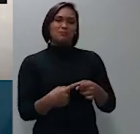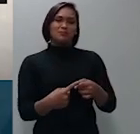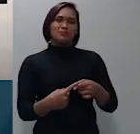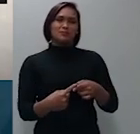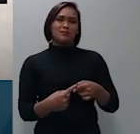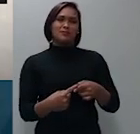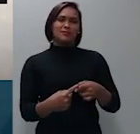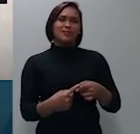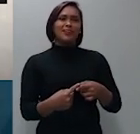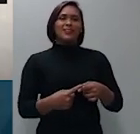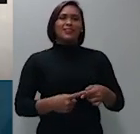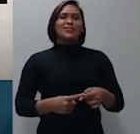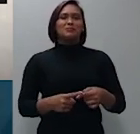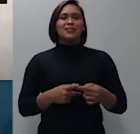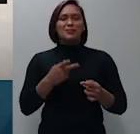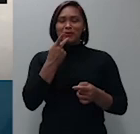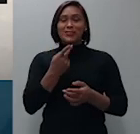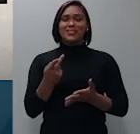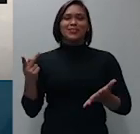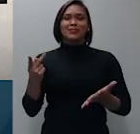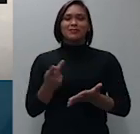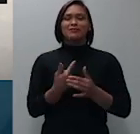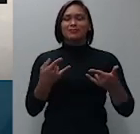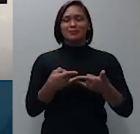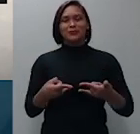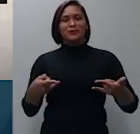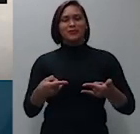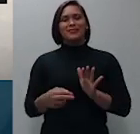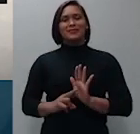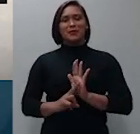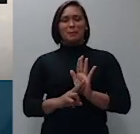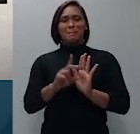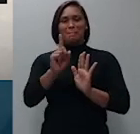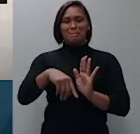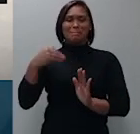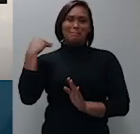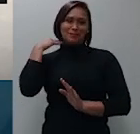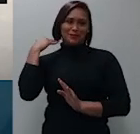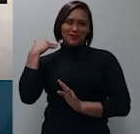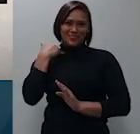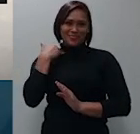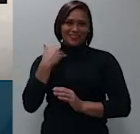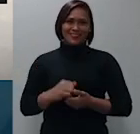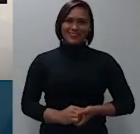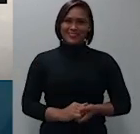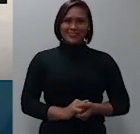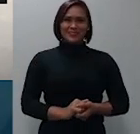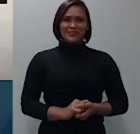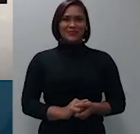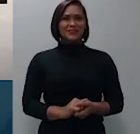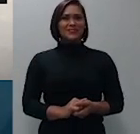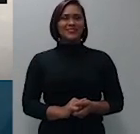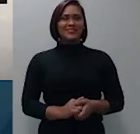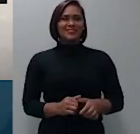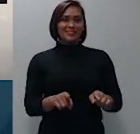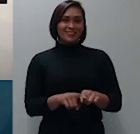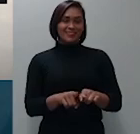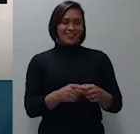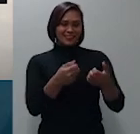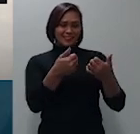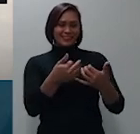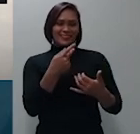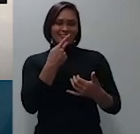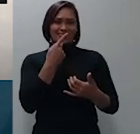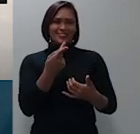não for apresentado à instituição financeira sacada para a respectiva compensação é